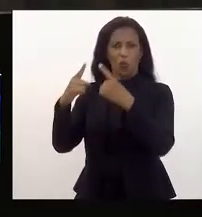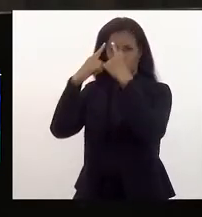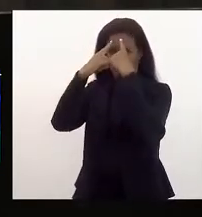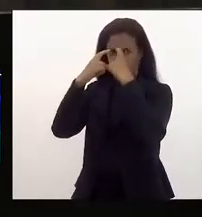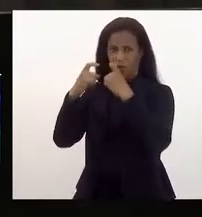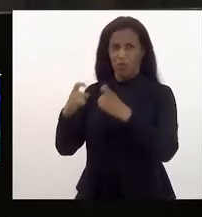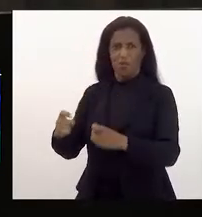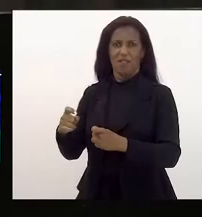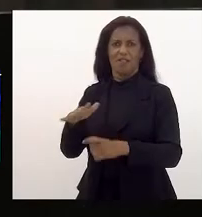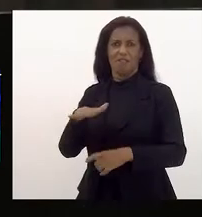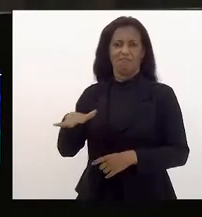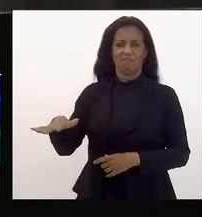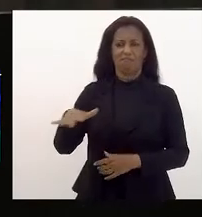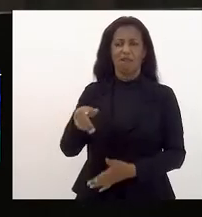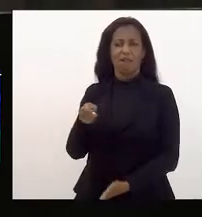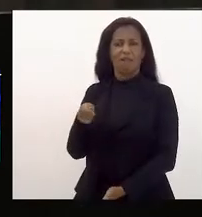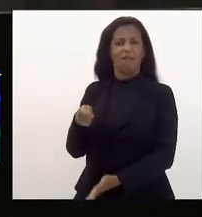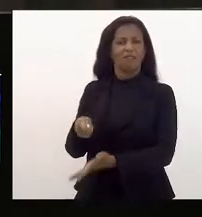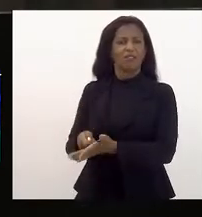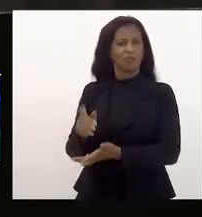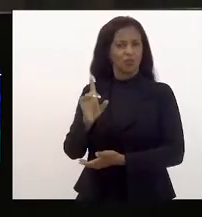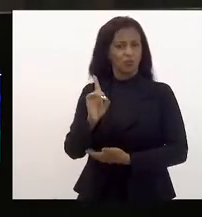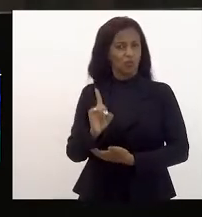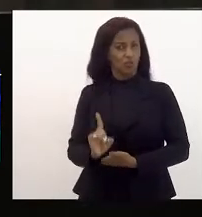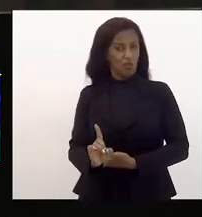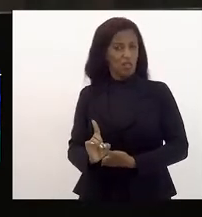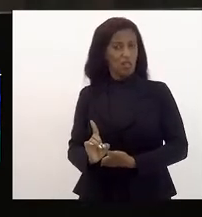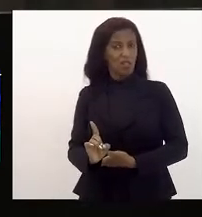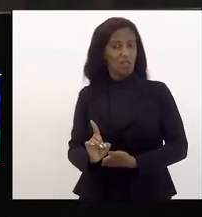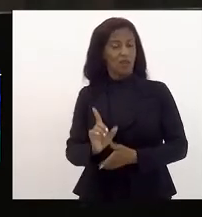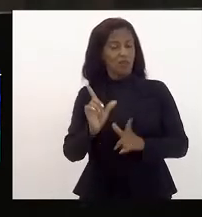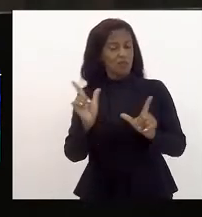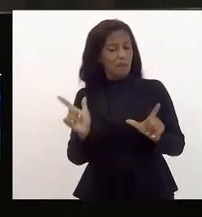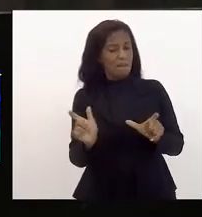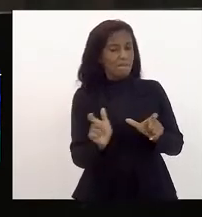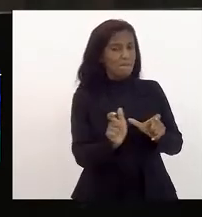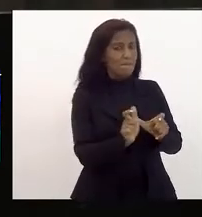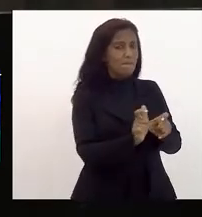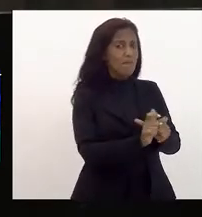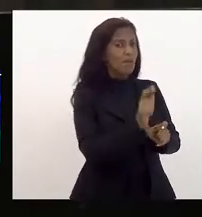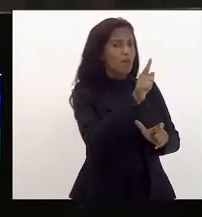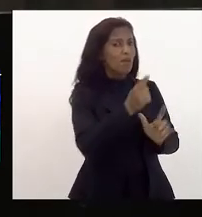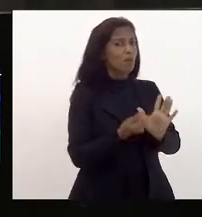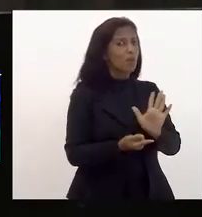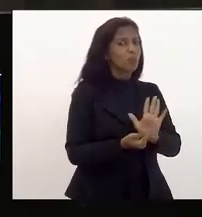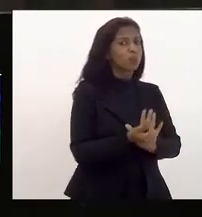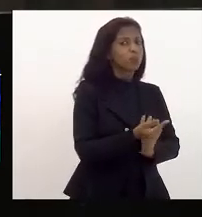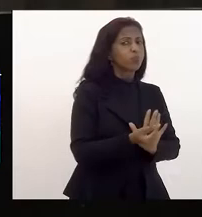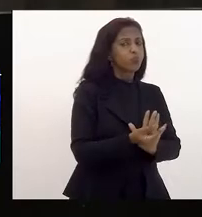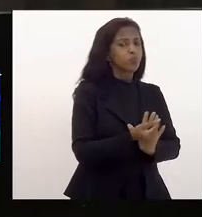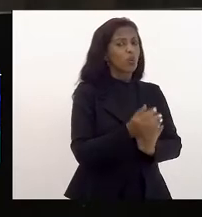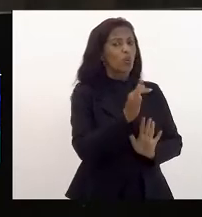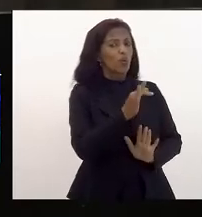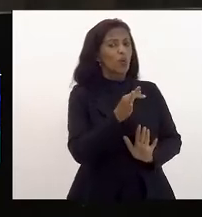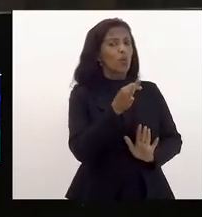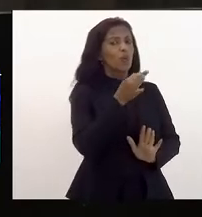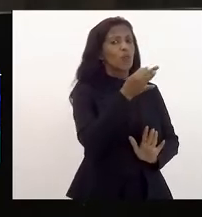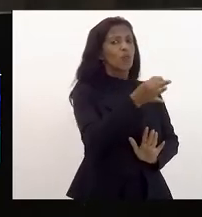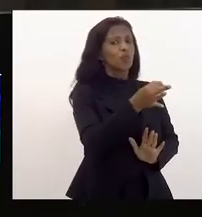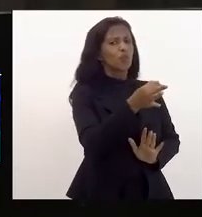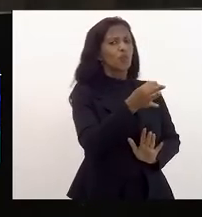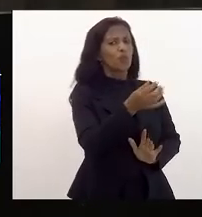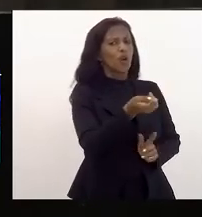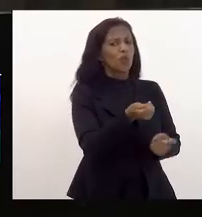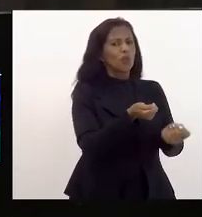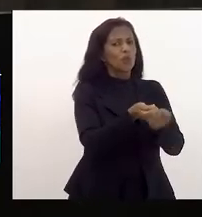dos territórios, da garantia dos direitos, você gasta menos com o orçamento da letalidade, do